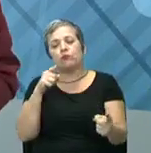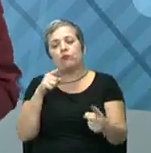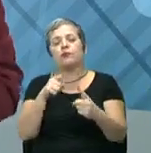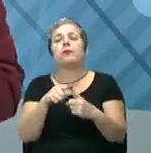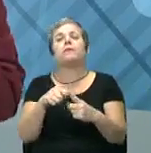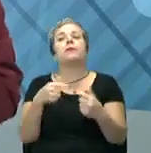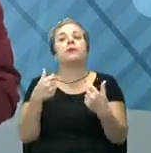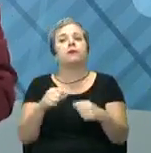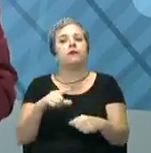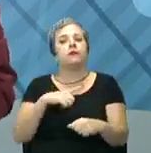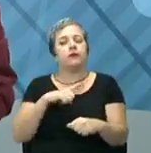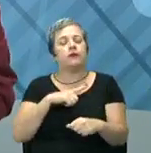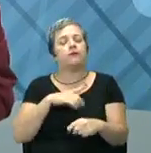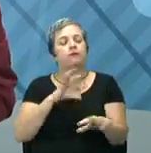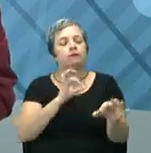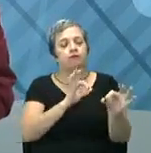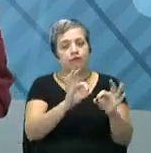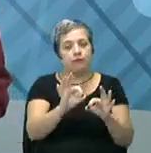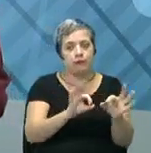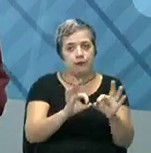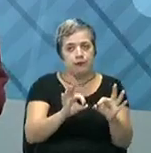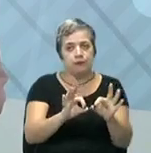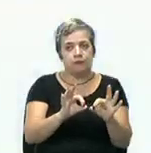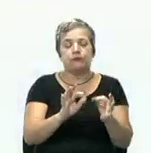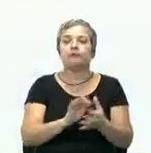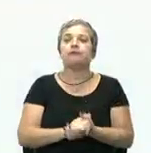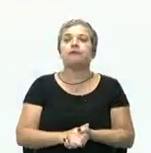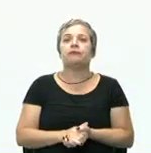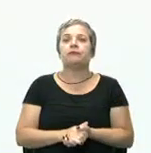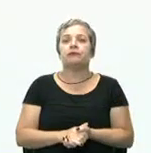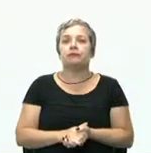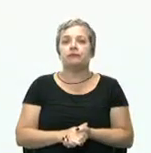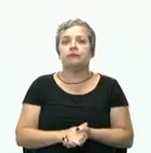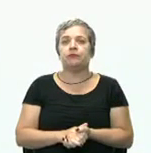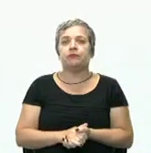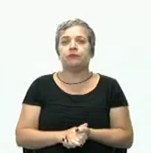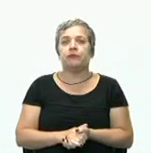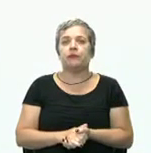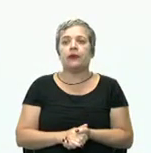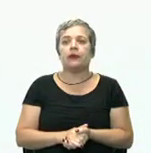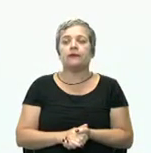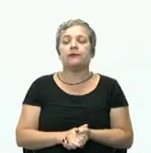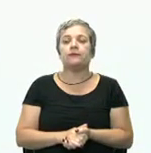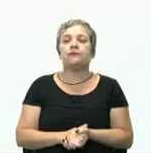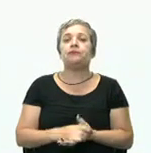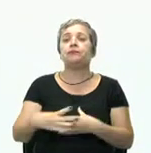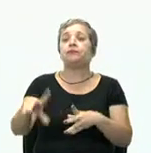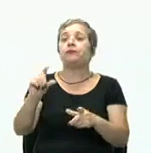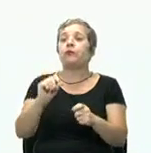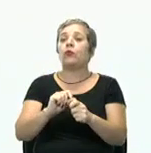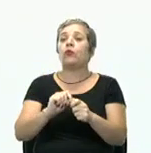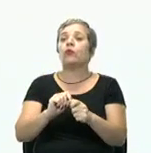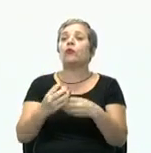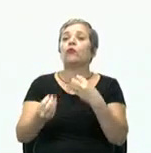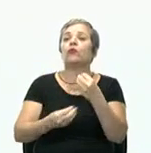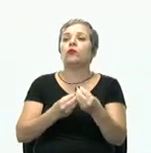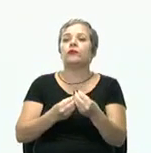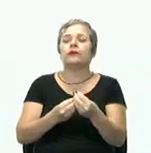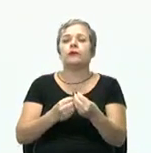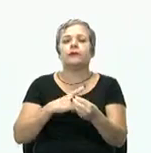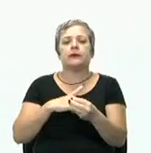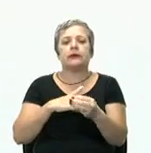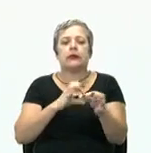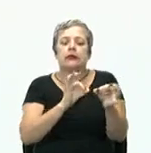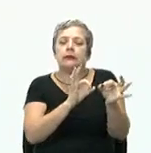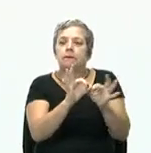eu preciso pensar no planejamento como eu trouxe. O planejamento, ele é feito por meio de planos.